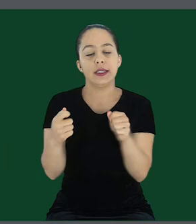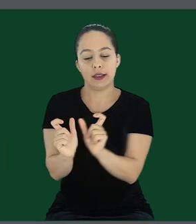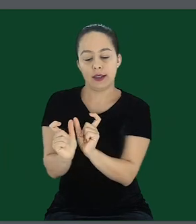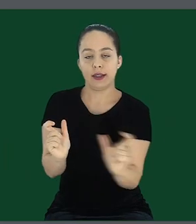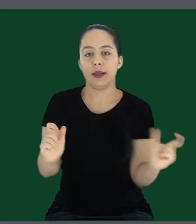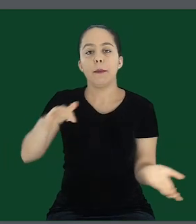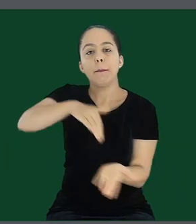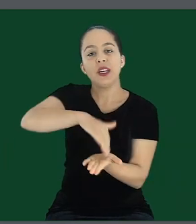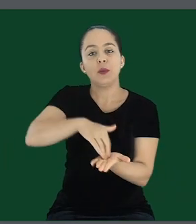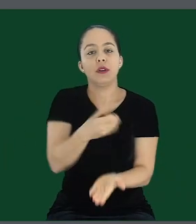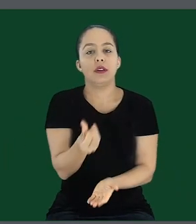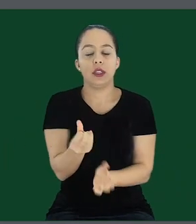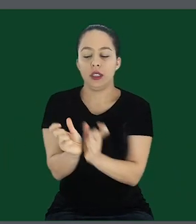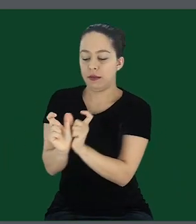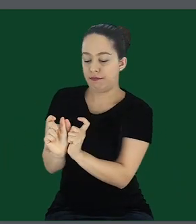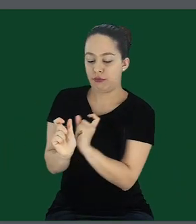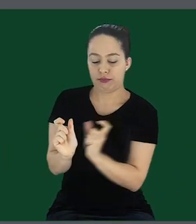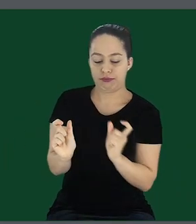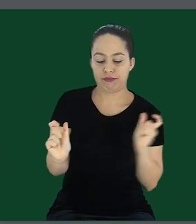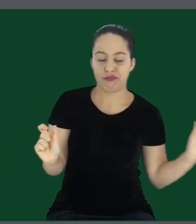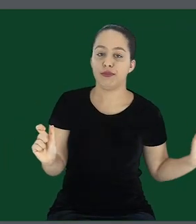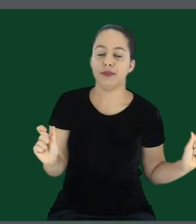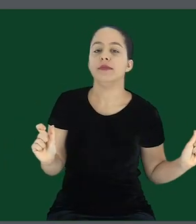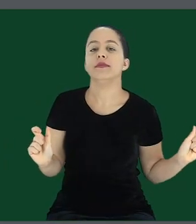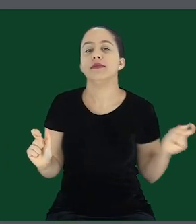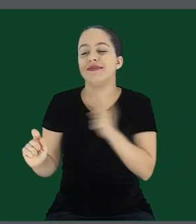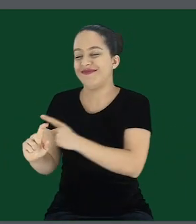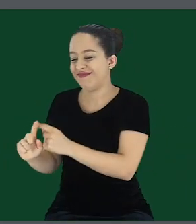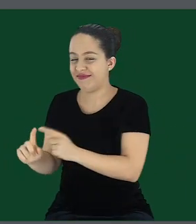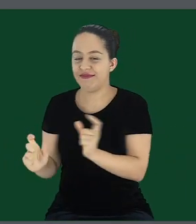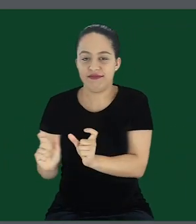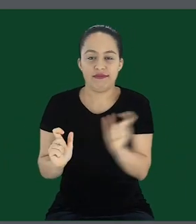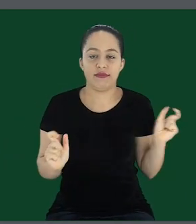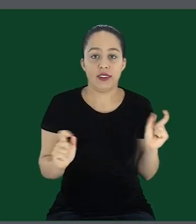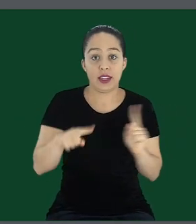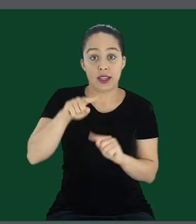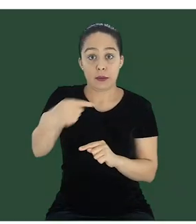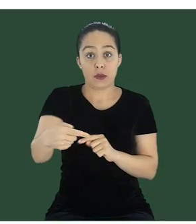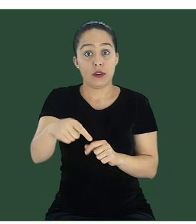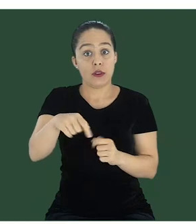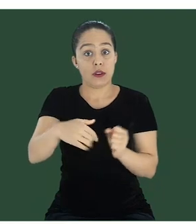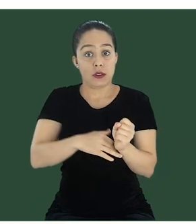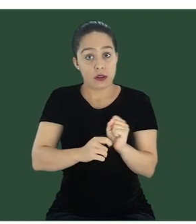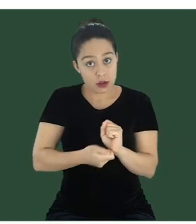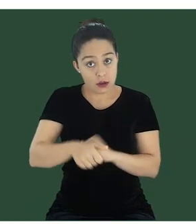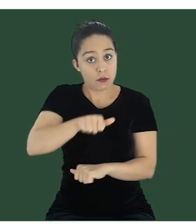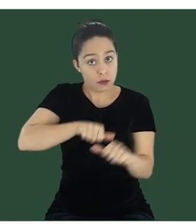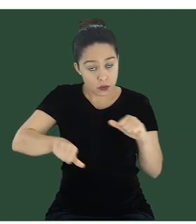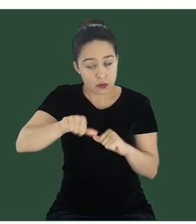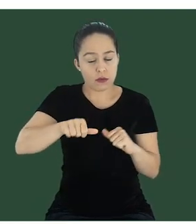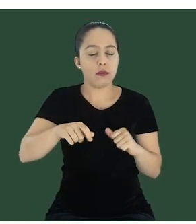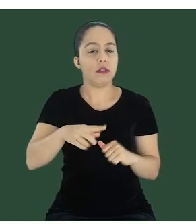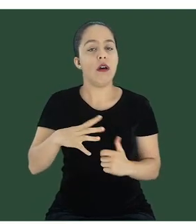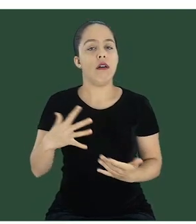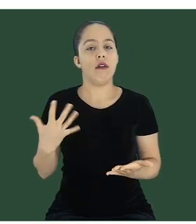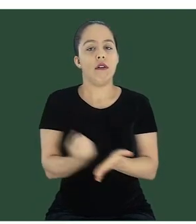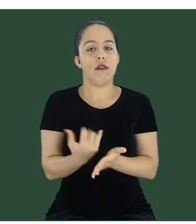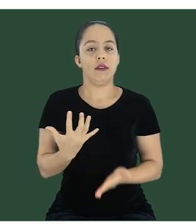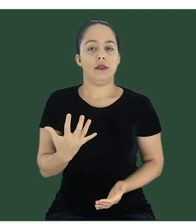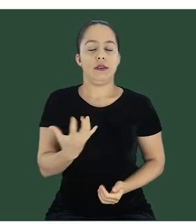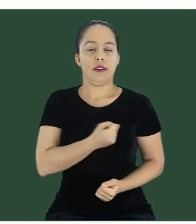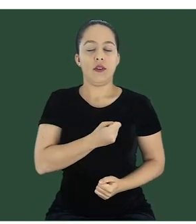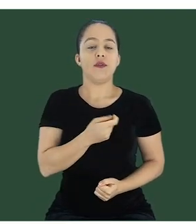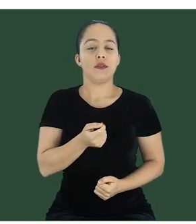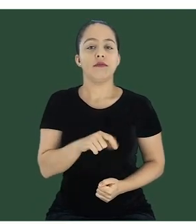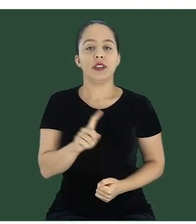minúscula e caractere especial. No mínimo 6 caracteres, depois que você alterar sua senha, você vai